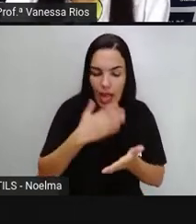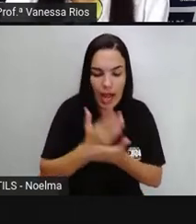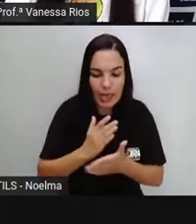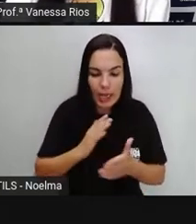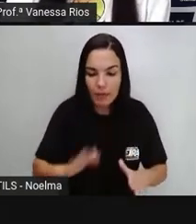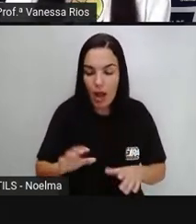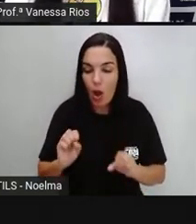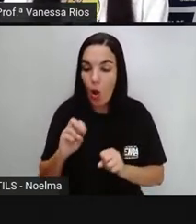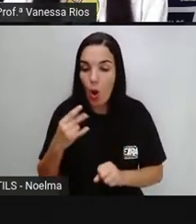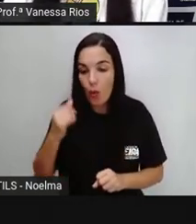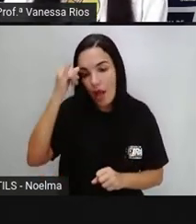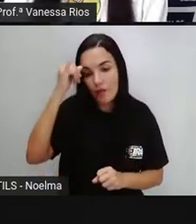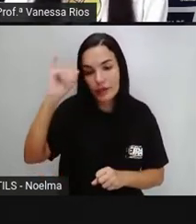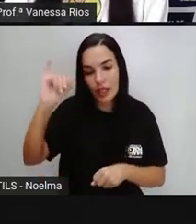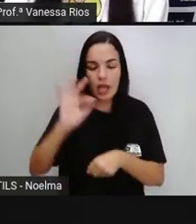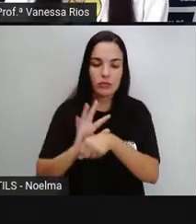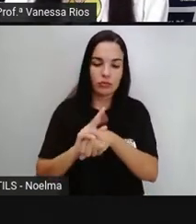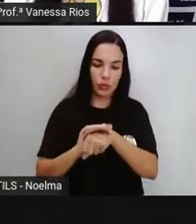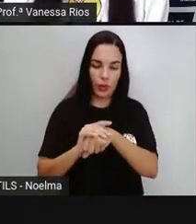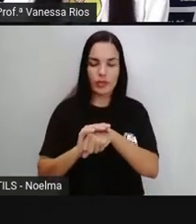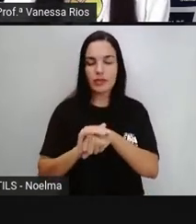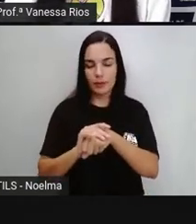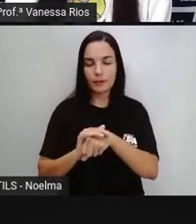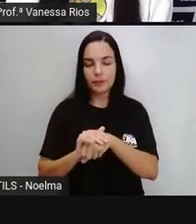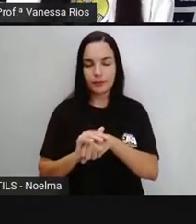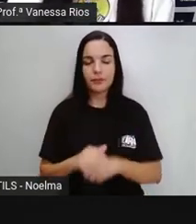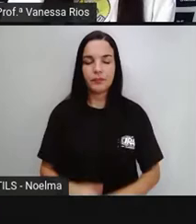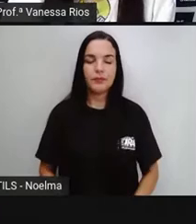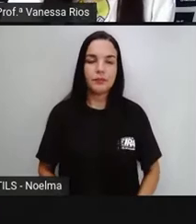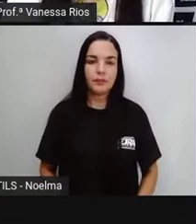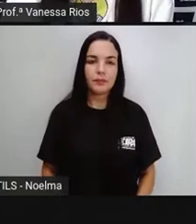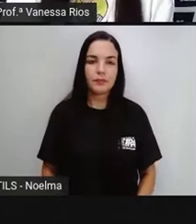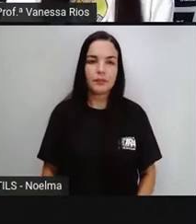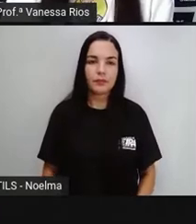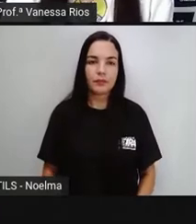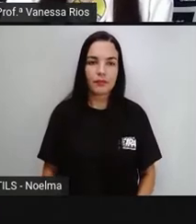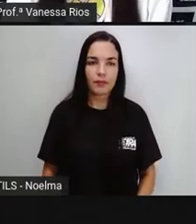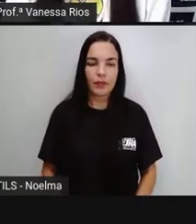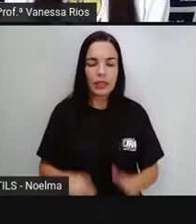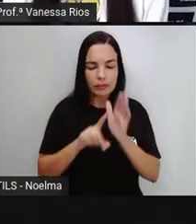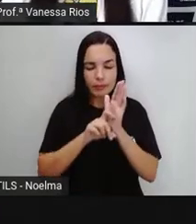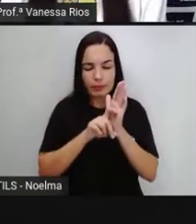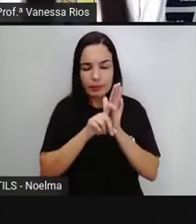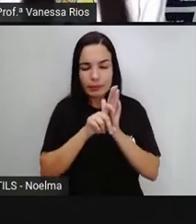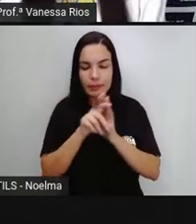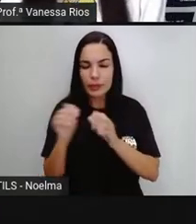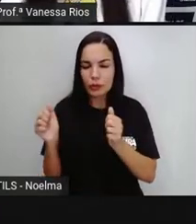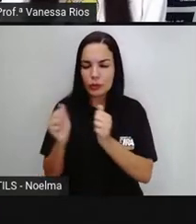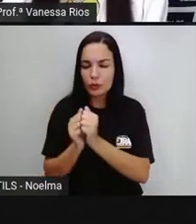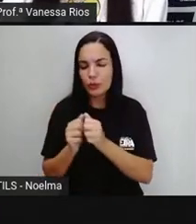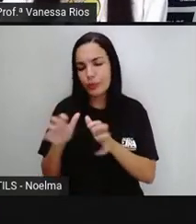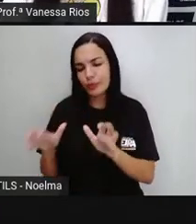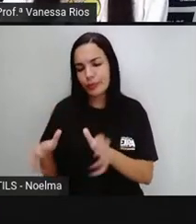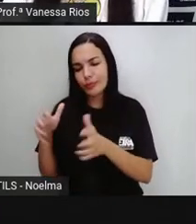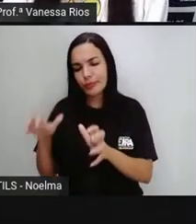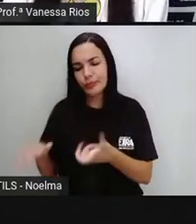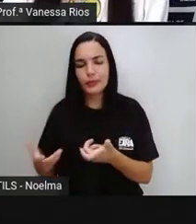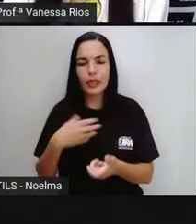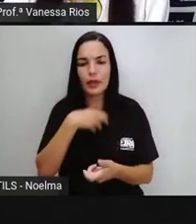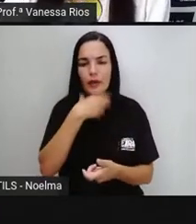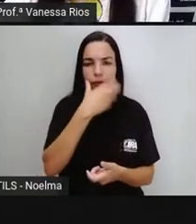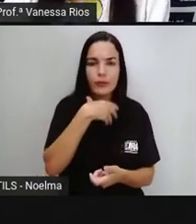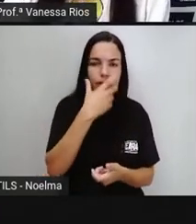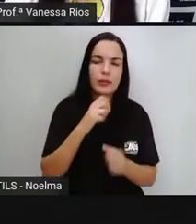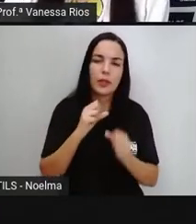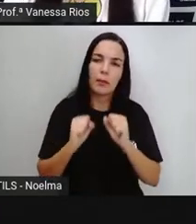prevenir dos problemas causados aí por esses agentes que vêm junto com os alimentos e podem prejudicar